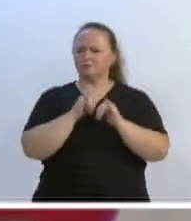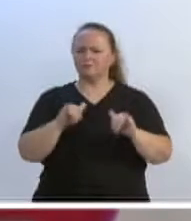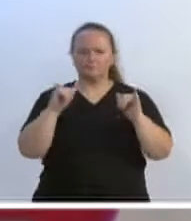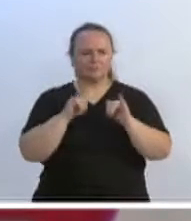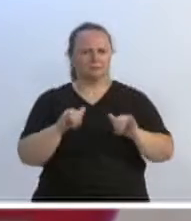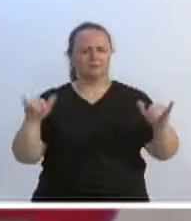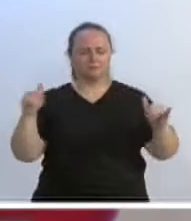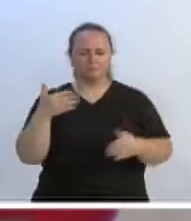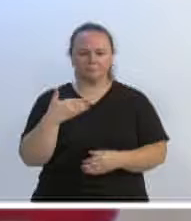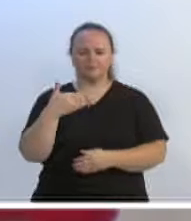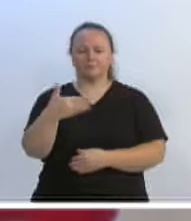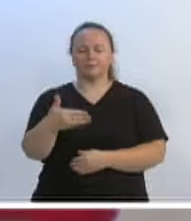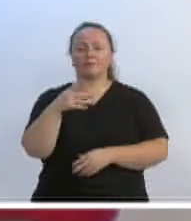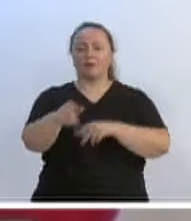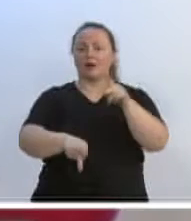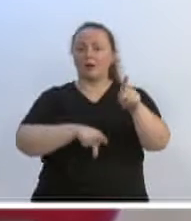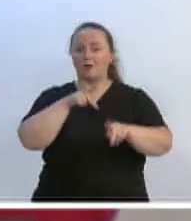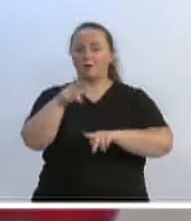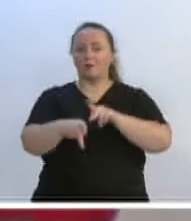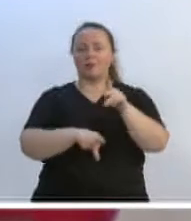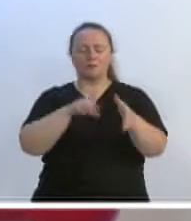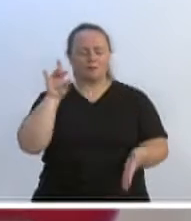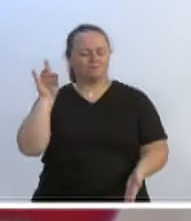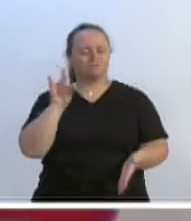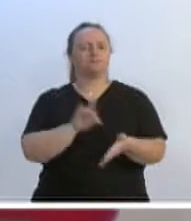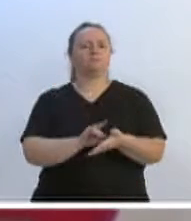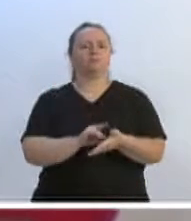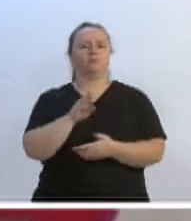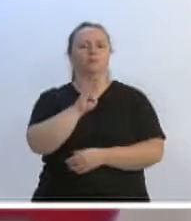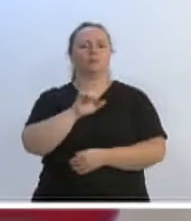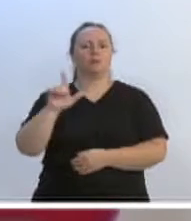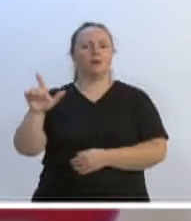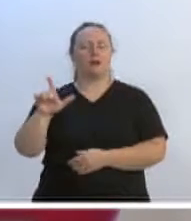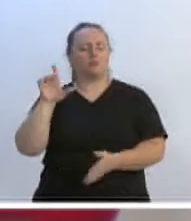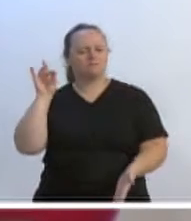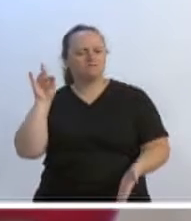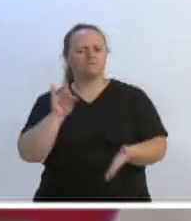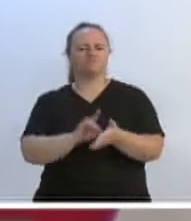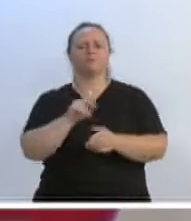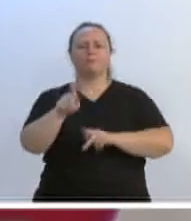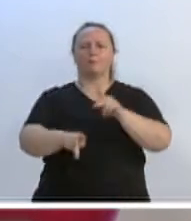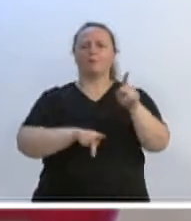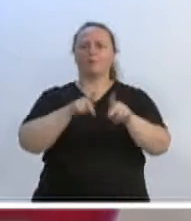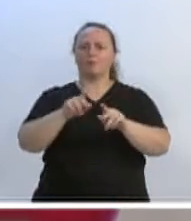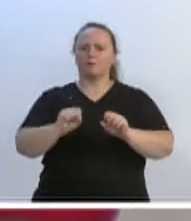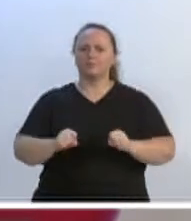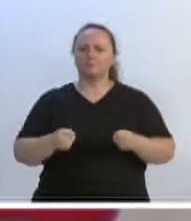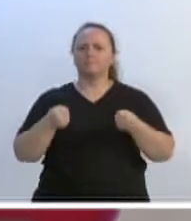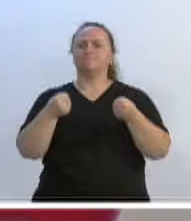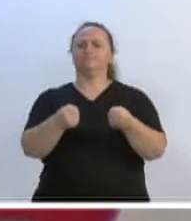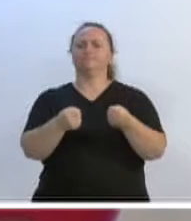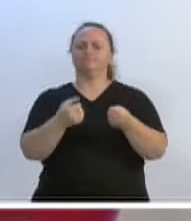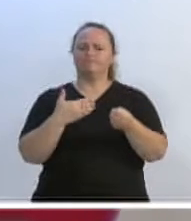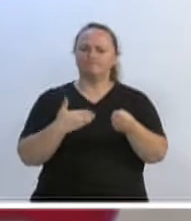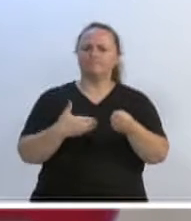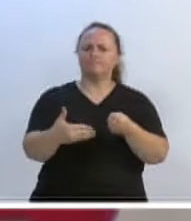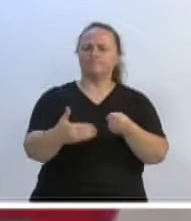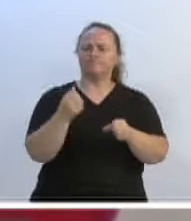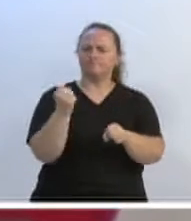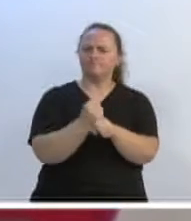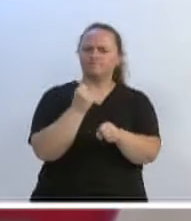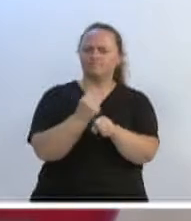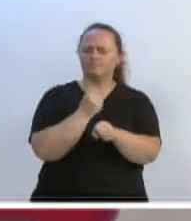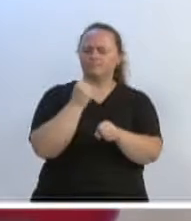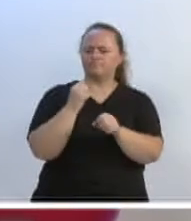o povo faz a diferença. Blumenau tem um povo guerreiro, povo forte, e que faz construir cada dia